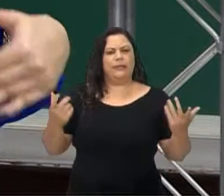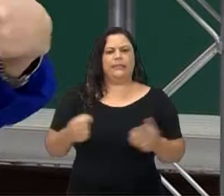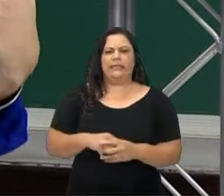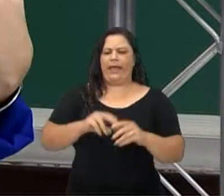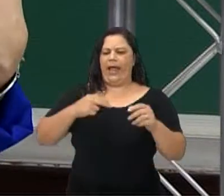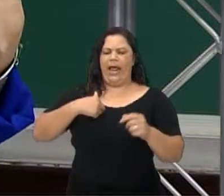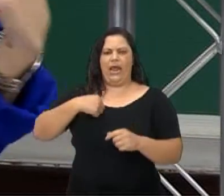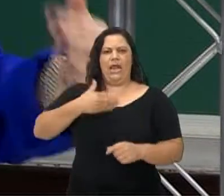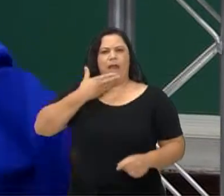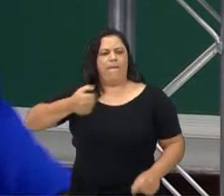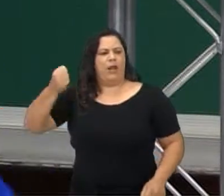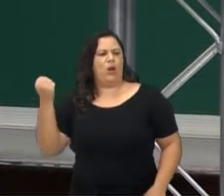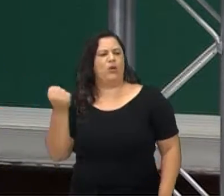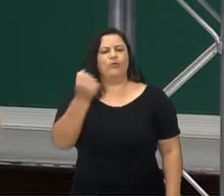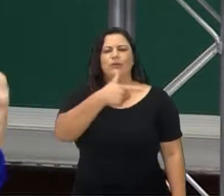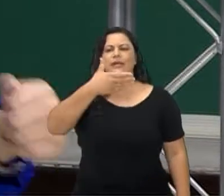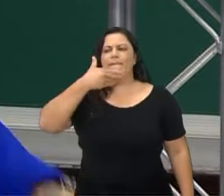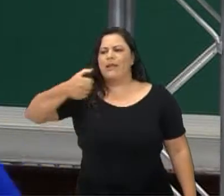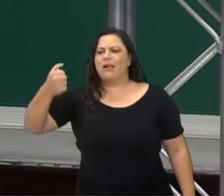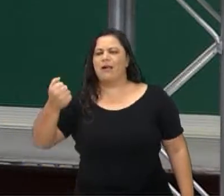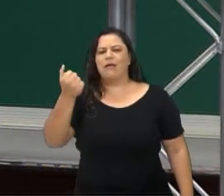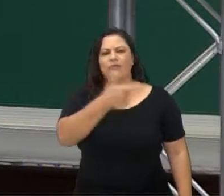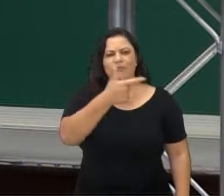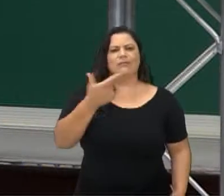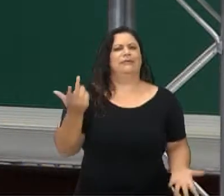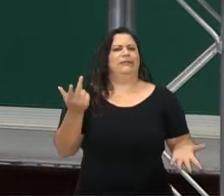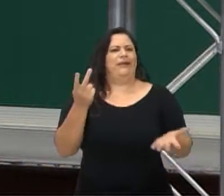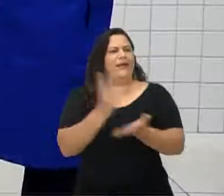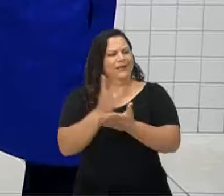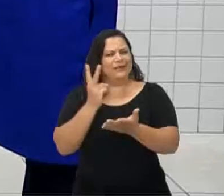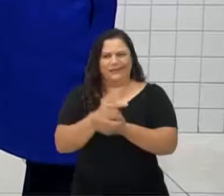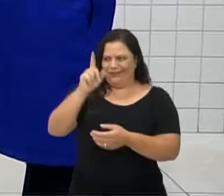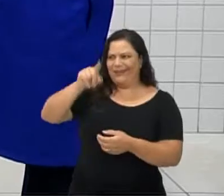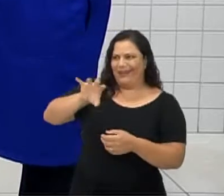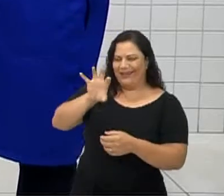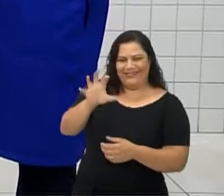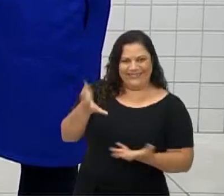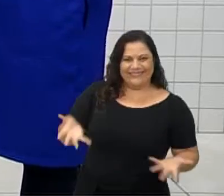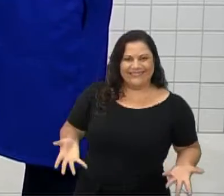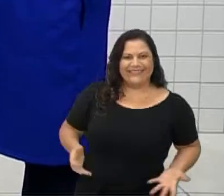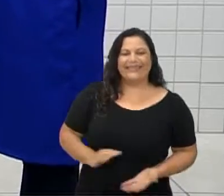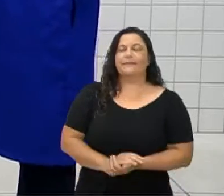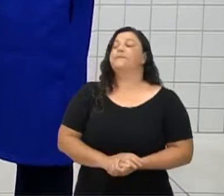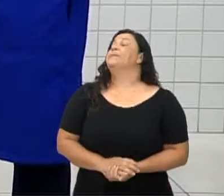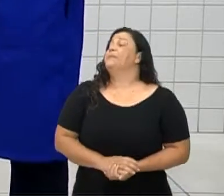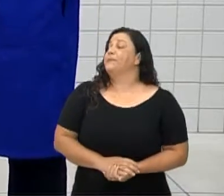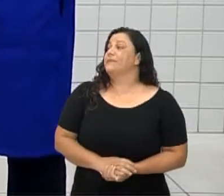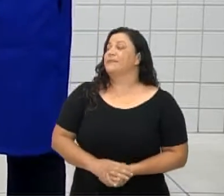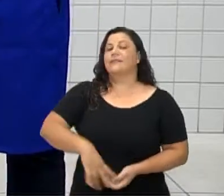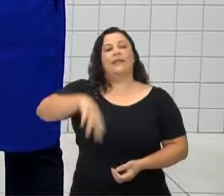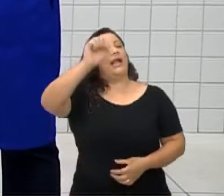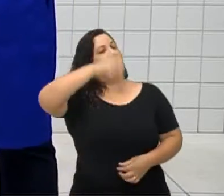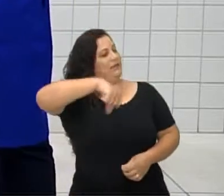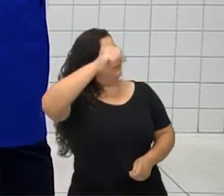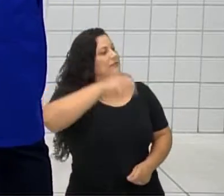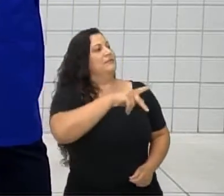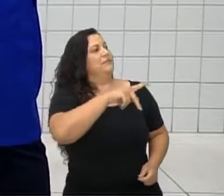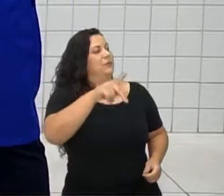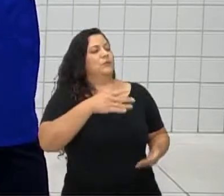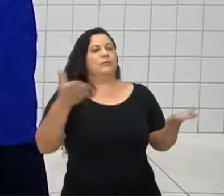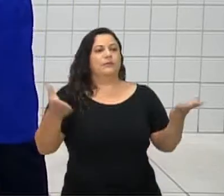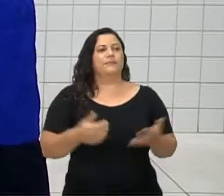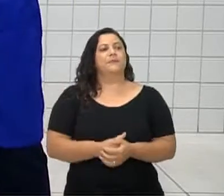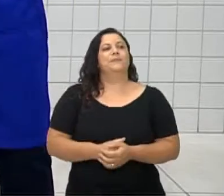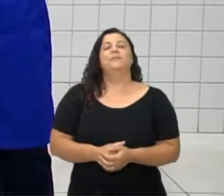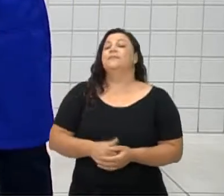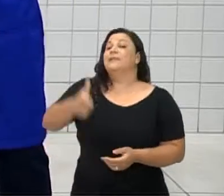sobressair, é se sair bem na disputa. É isso, né? Exatamente, professora Vânia. E a gente tem aqui mais uma